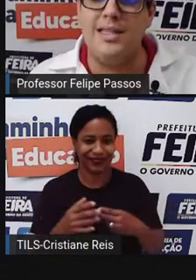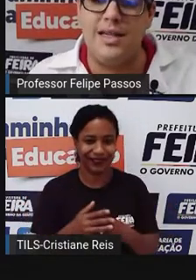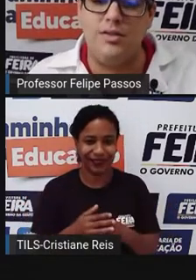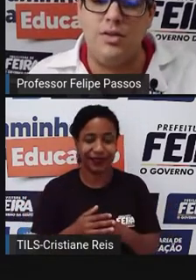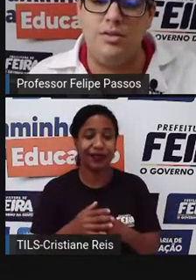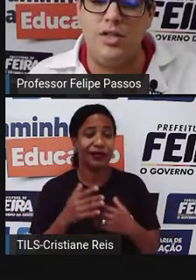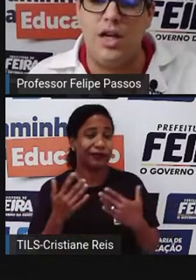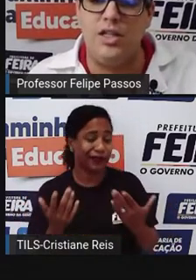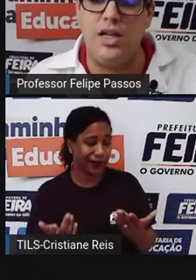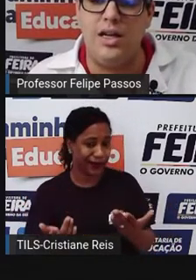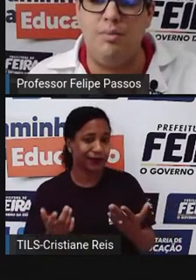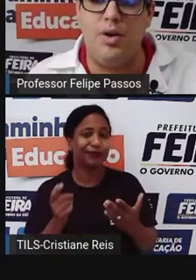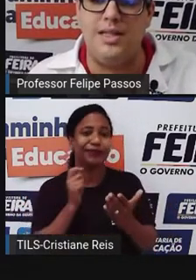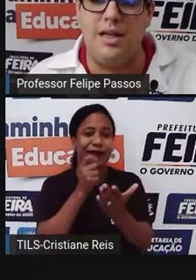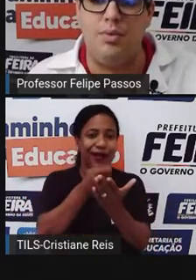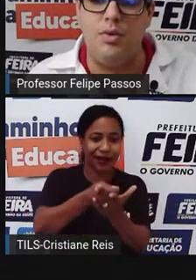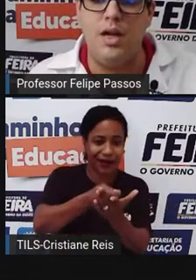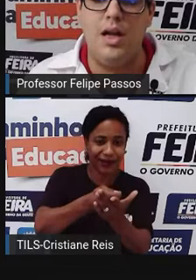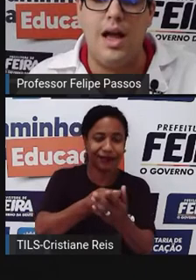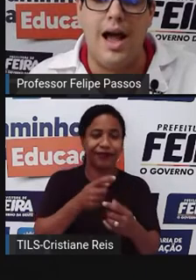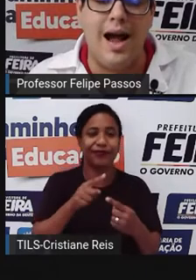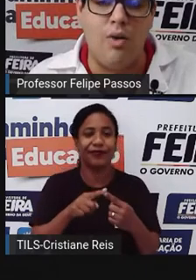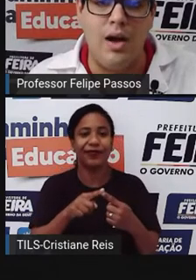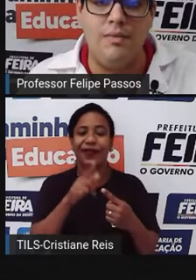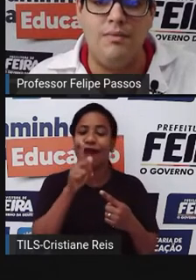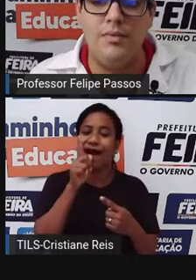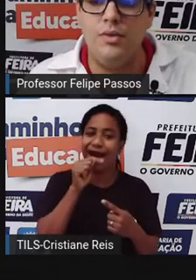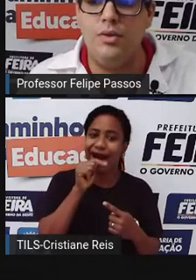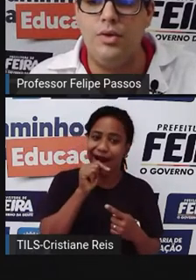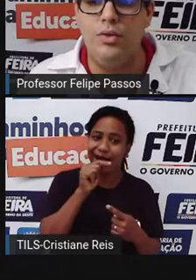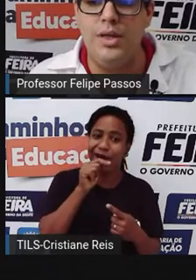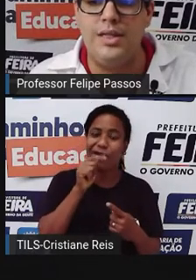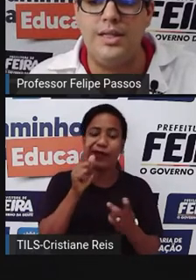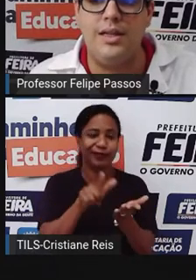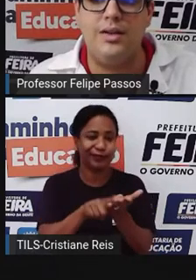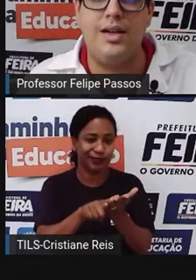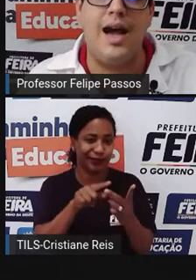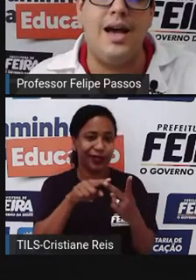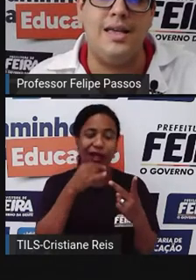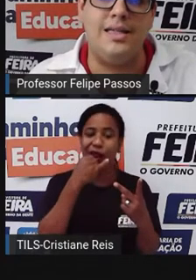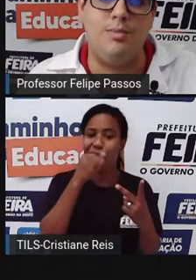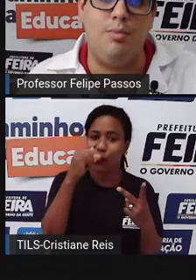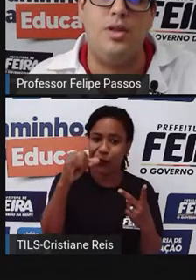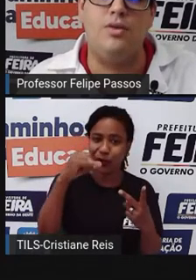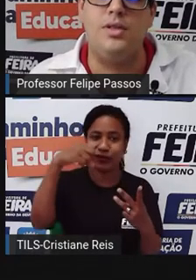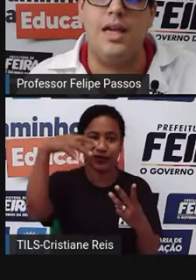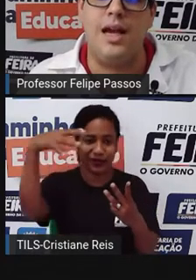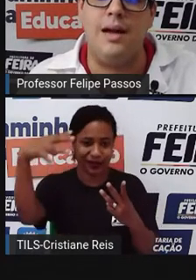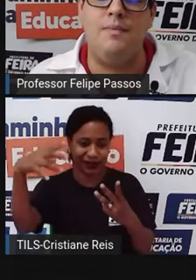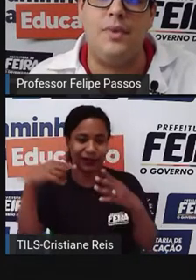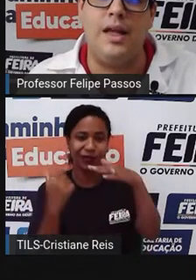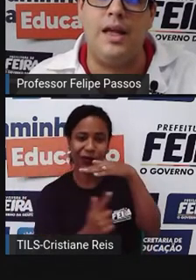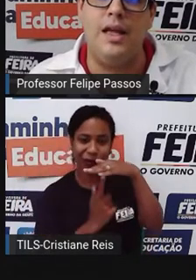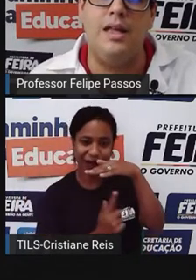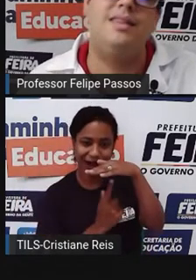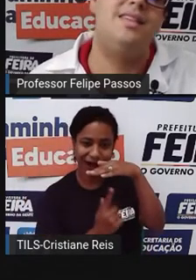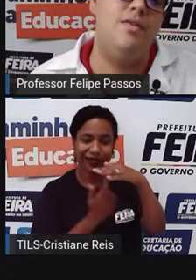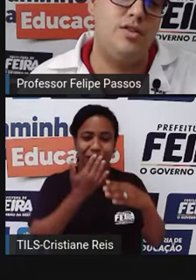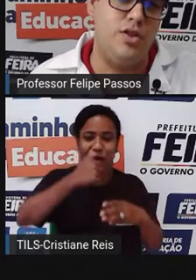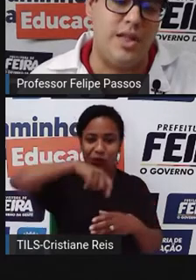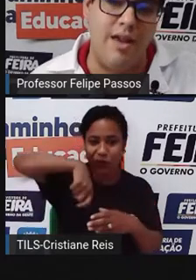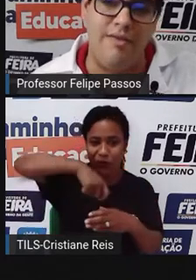são básicas do nosso dia a dia, Por exemplo, água, luz, gás, para poder cozinhar, né?